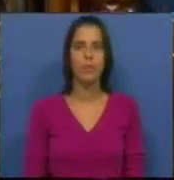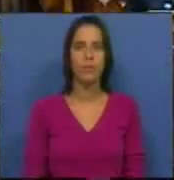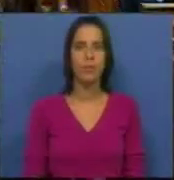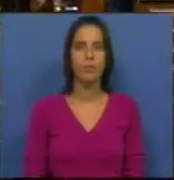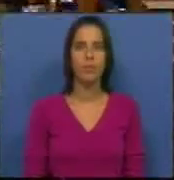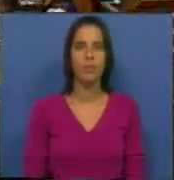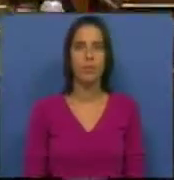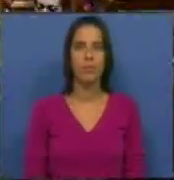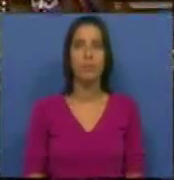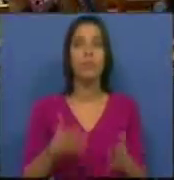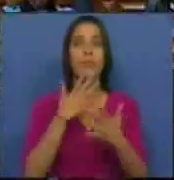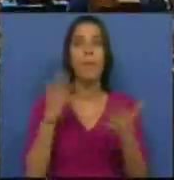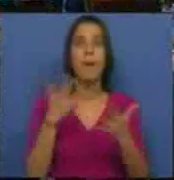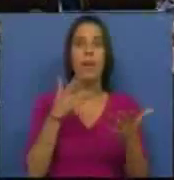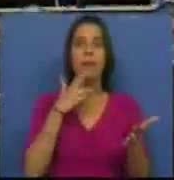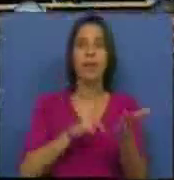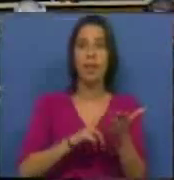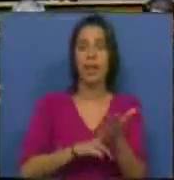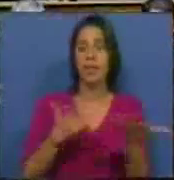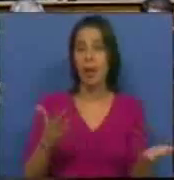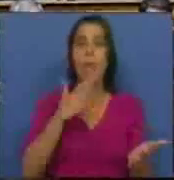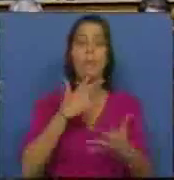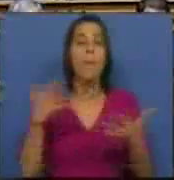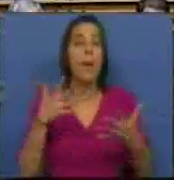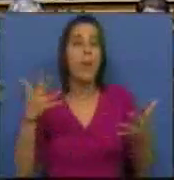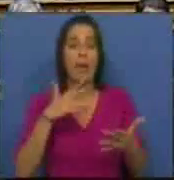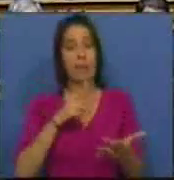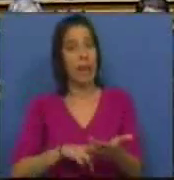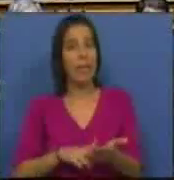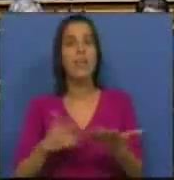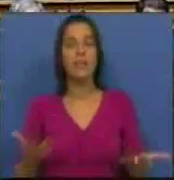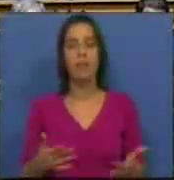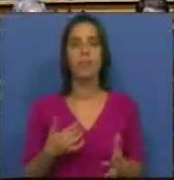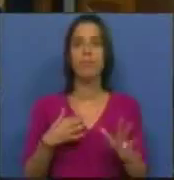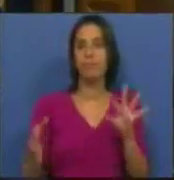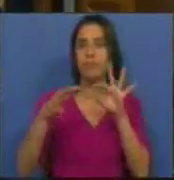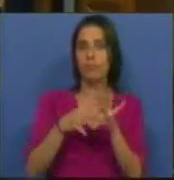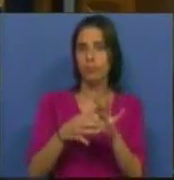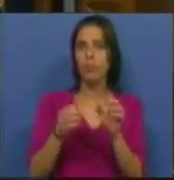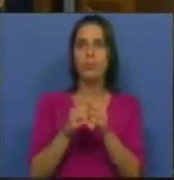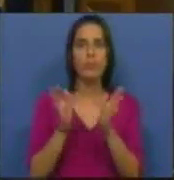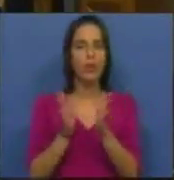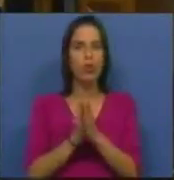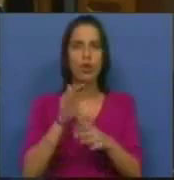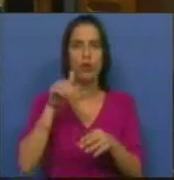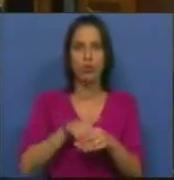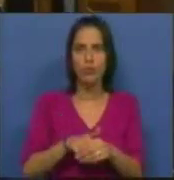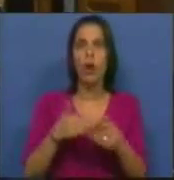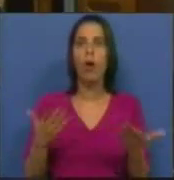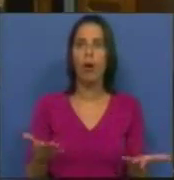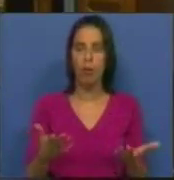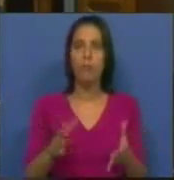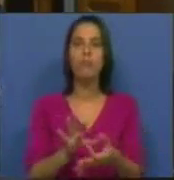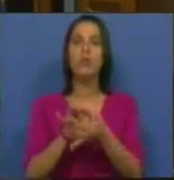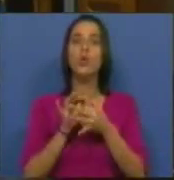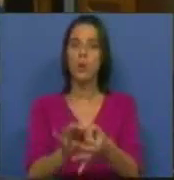Por maioria de razão, associámonos a todos os votos que